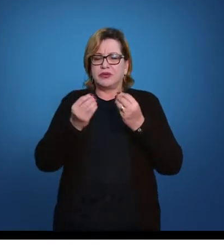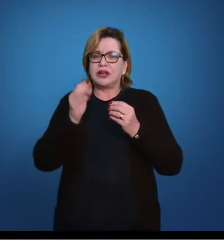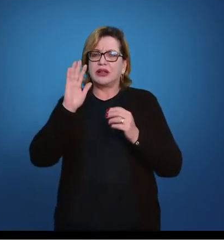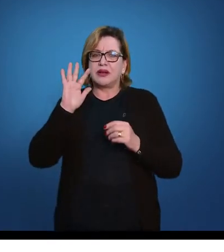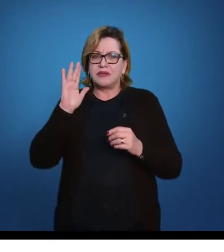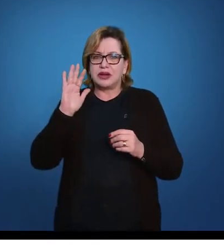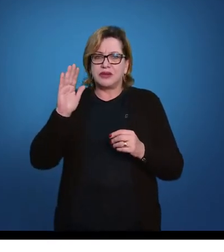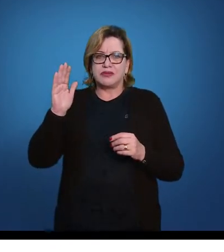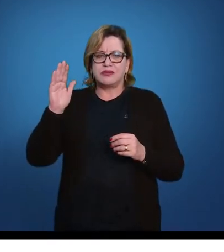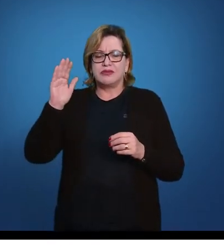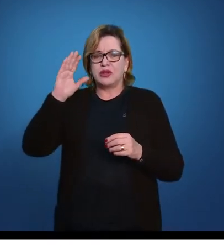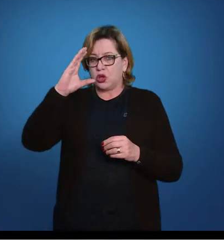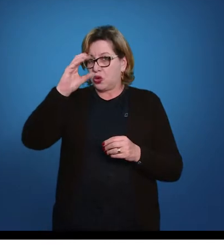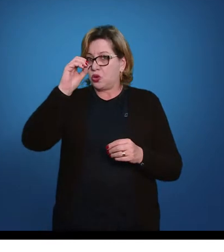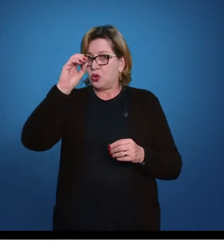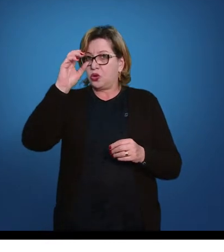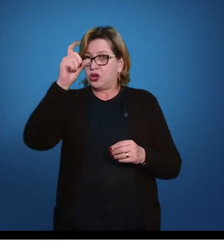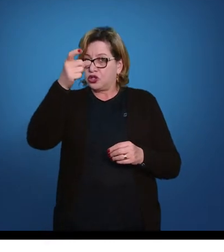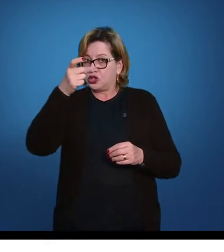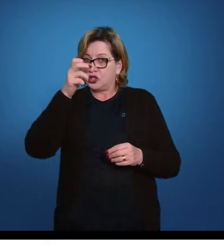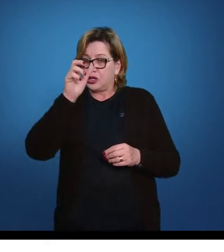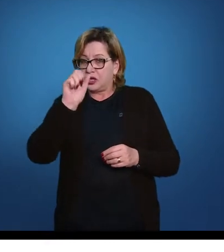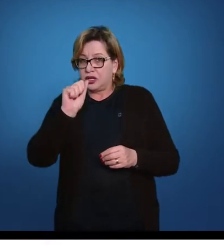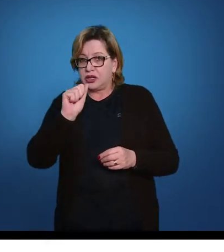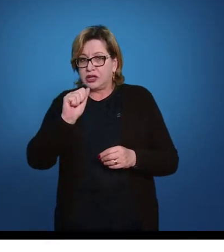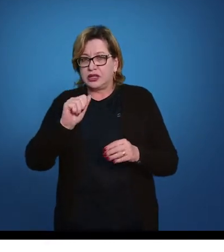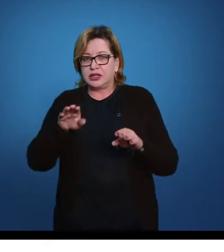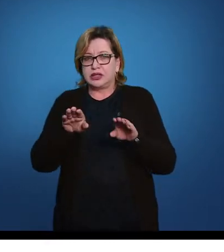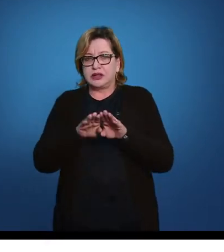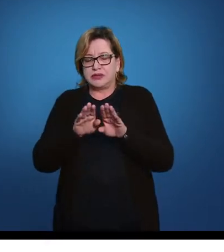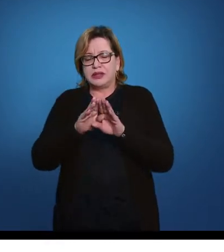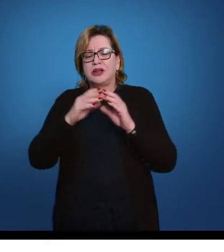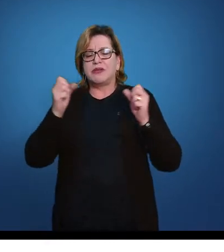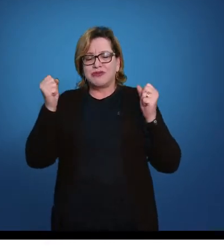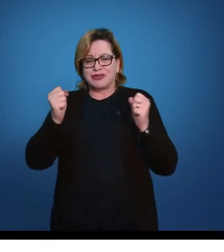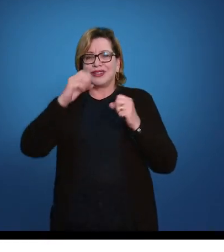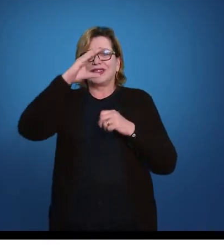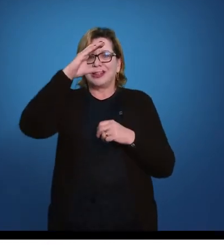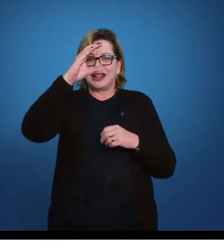mão atrás na coxa, colocar a mão na cintura.